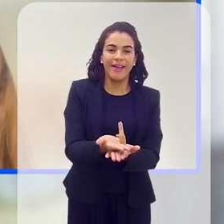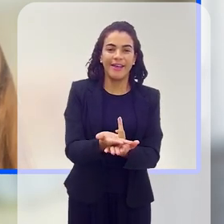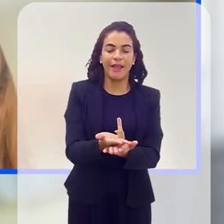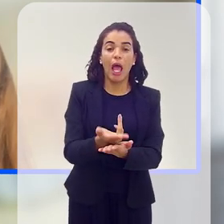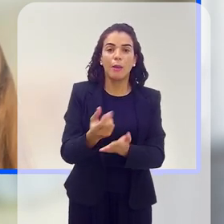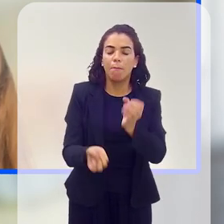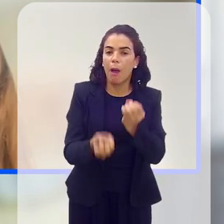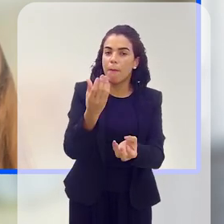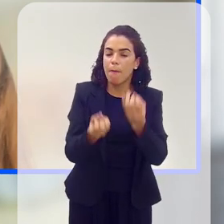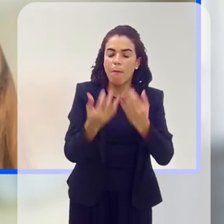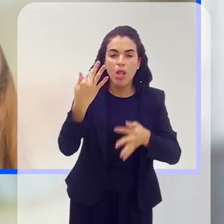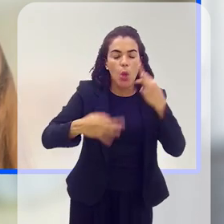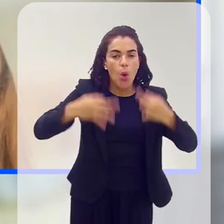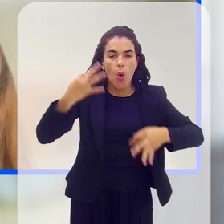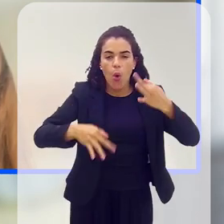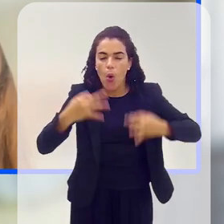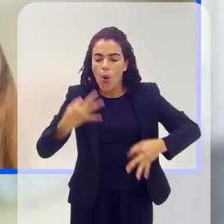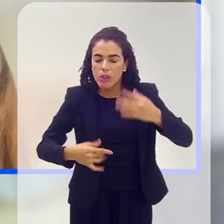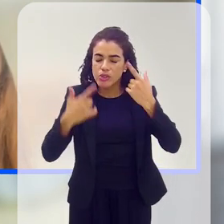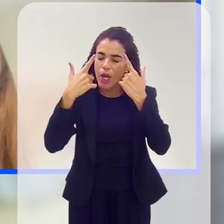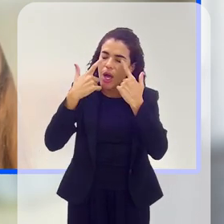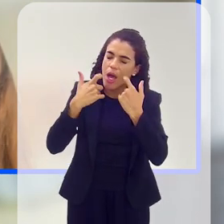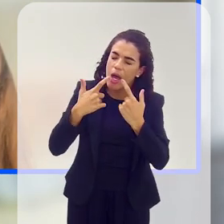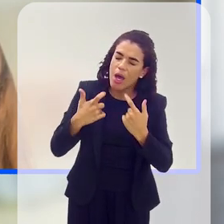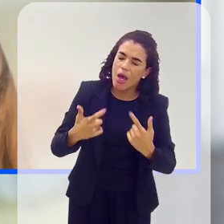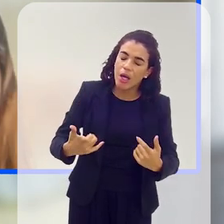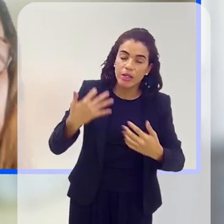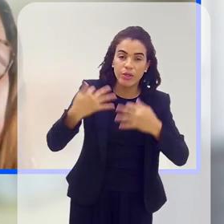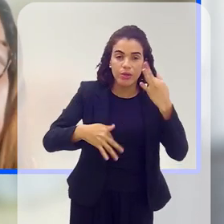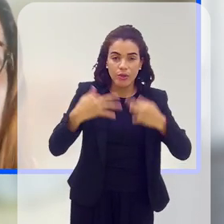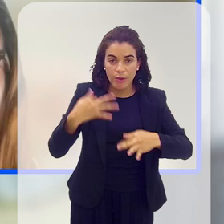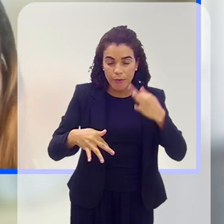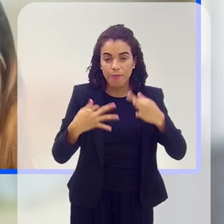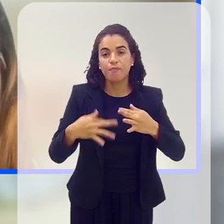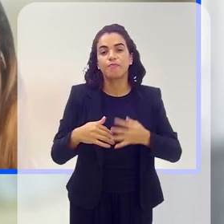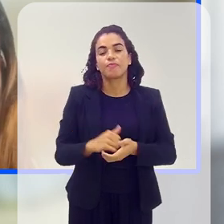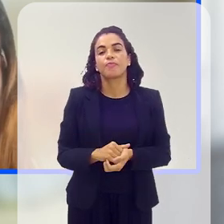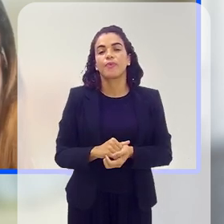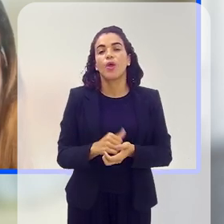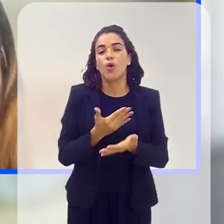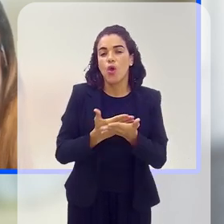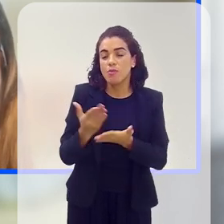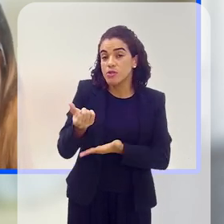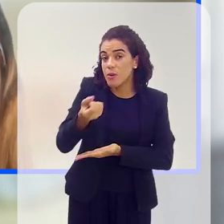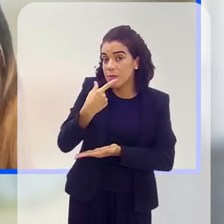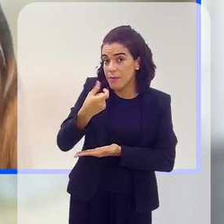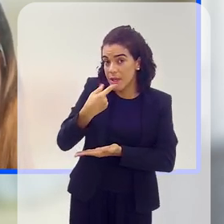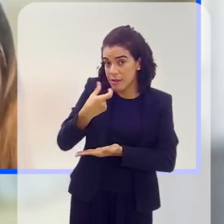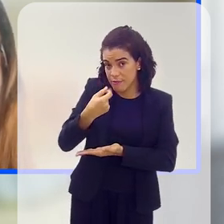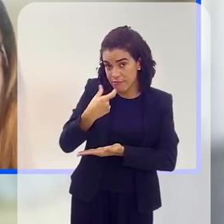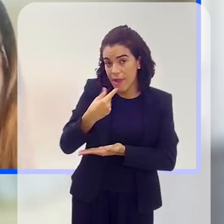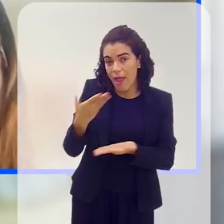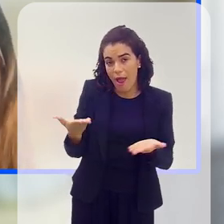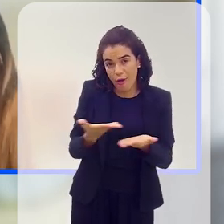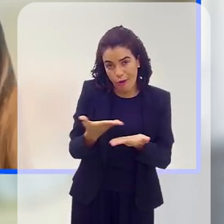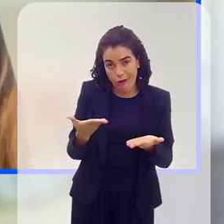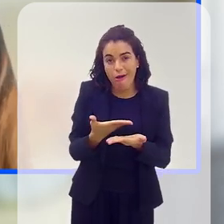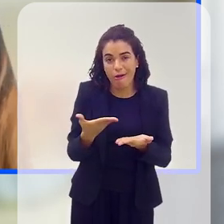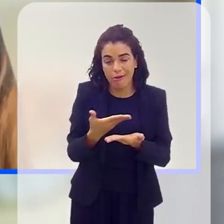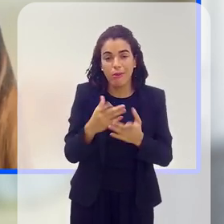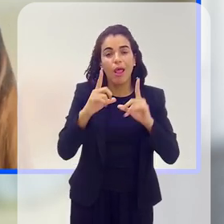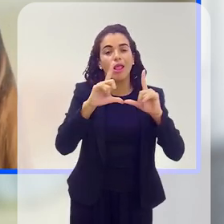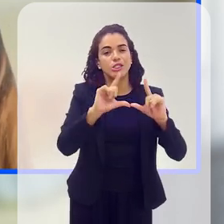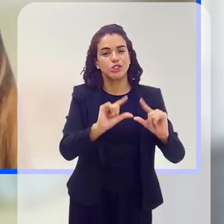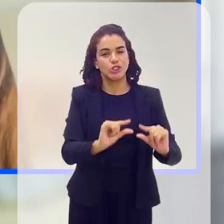as dores, né, então, assim, chorava muito de dor. Graças a Deus, após o início do uso do medicamento, que ela está fazendo o uso do